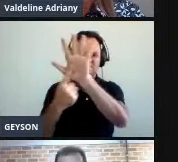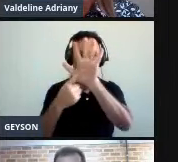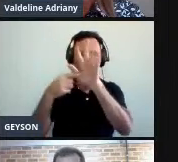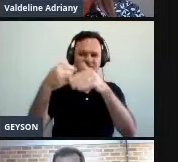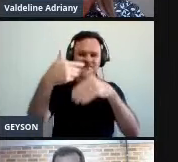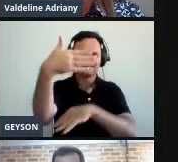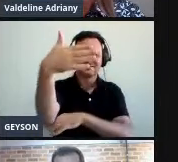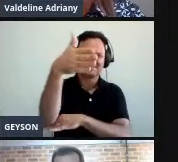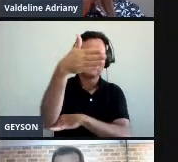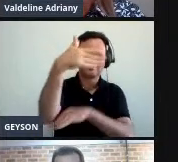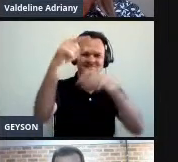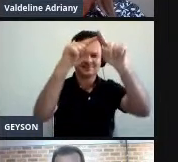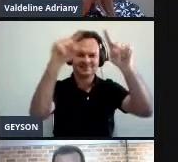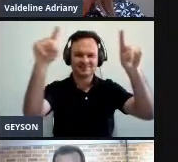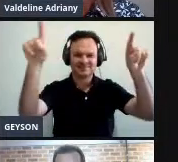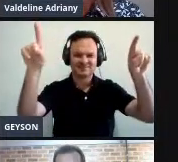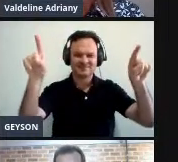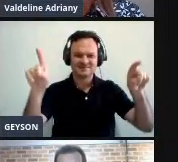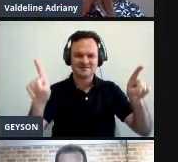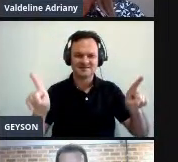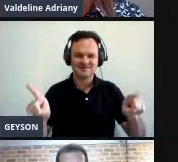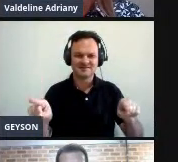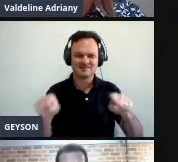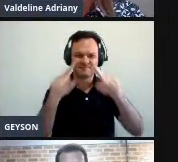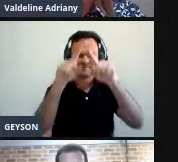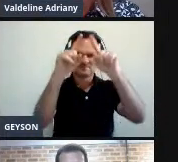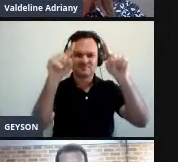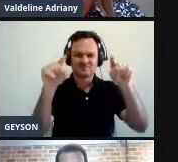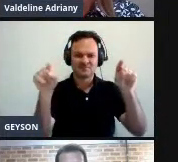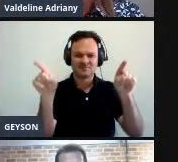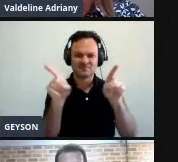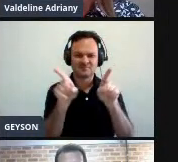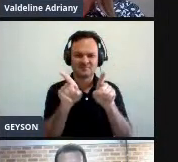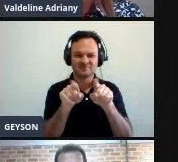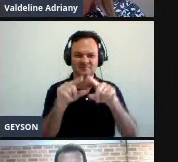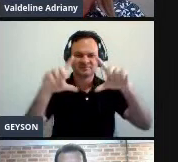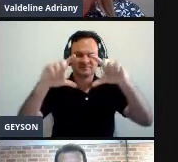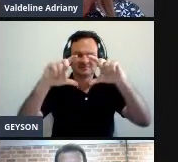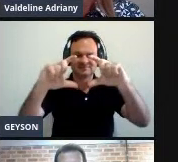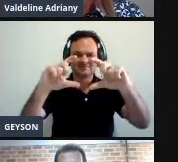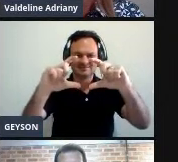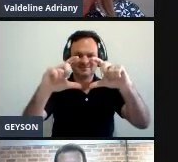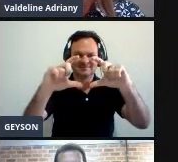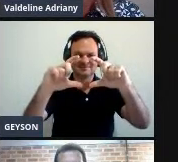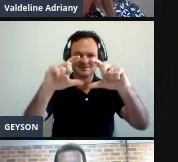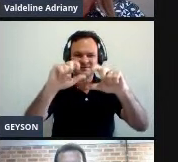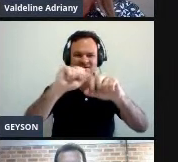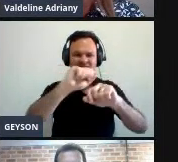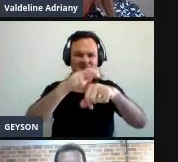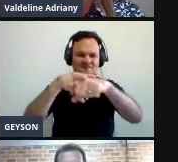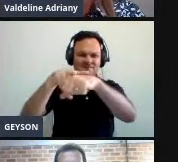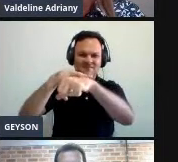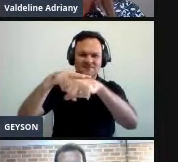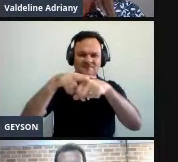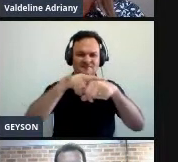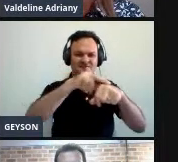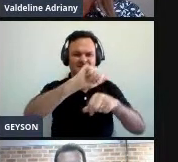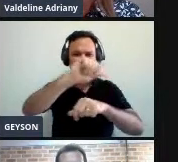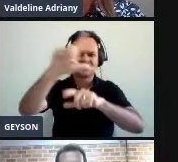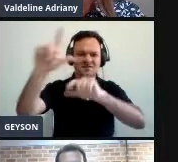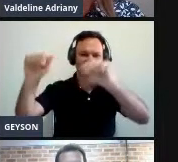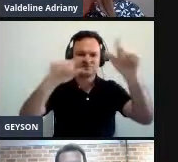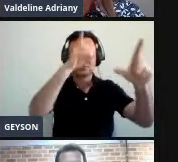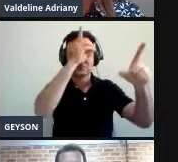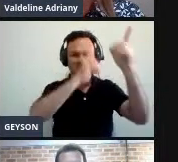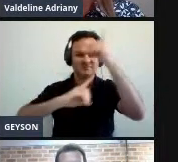tentas estrelado, e de comer de louro desta flávula Mas no futuro e glória no